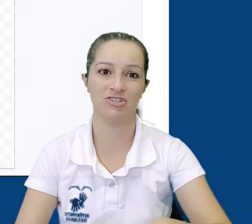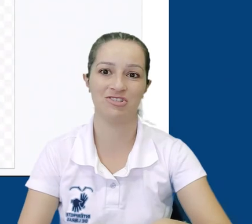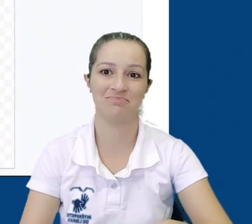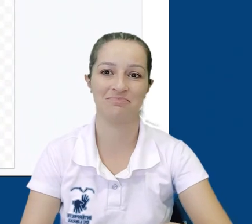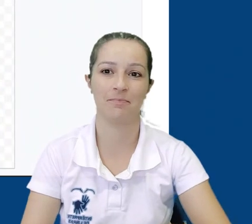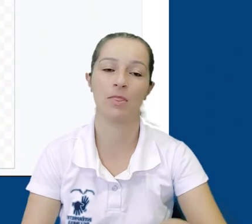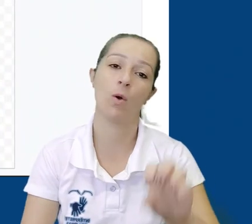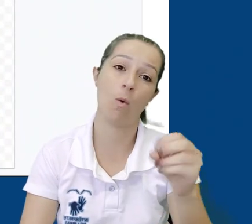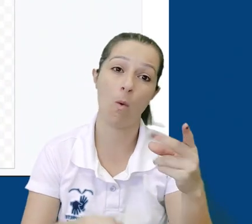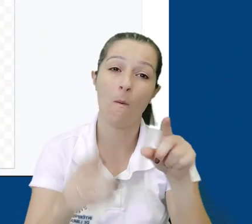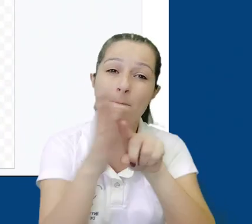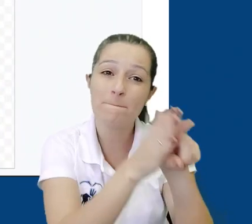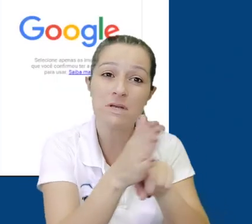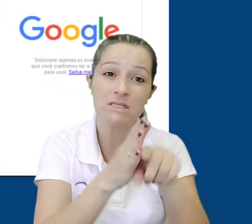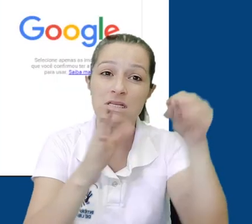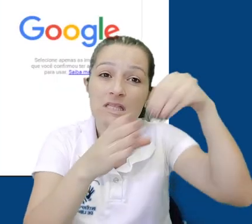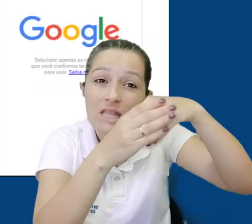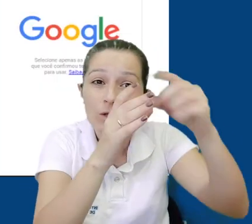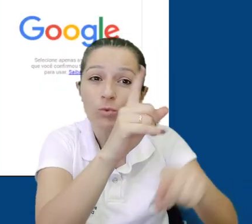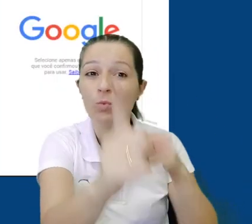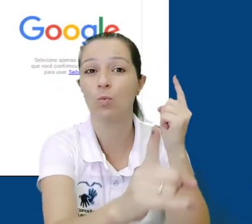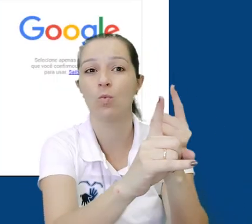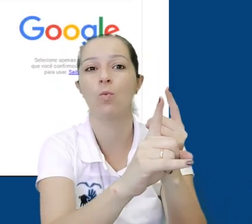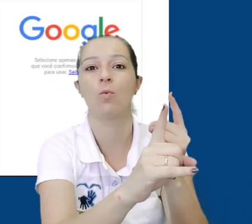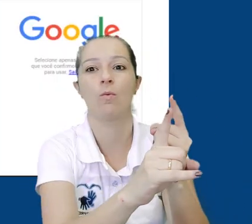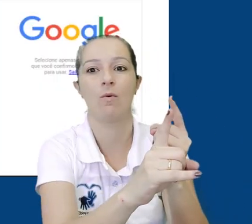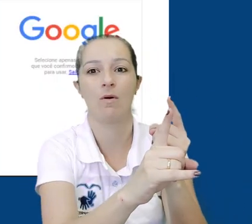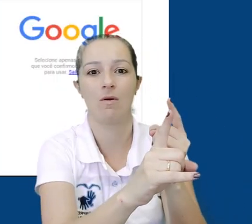e também por meio de uma pesquisa feita no Google.